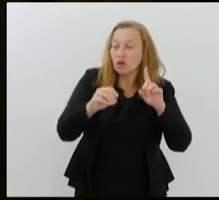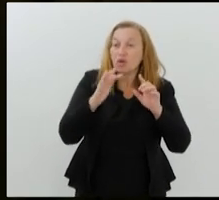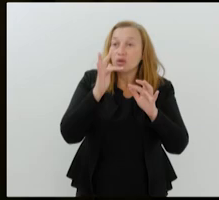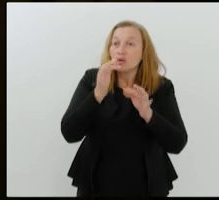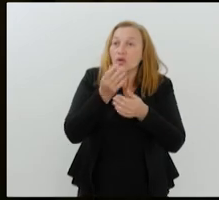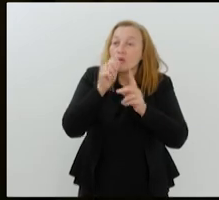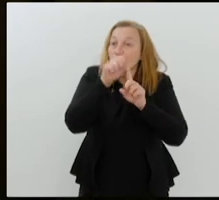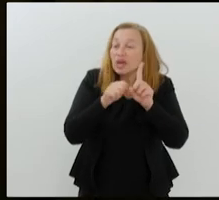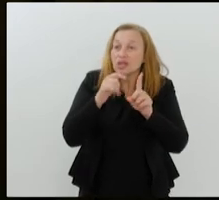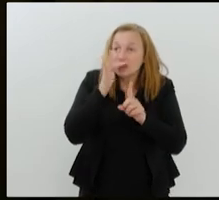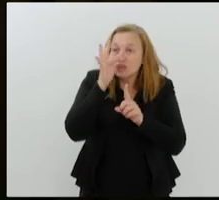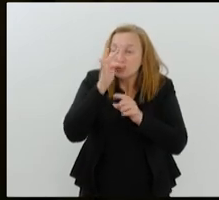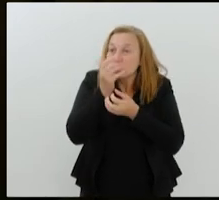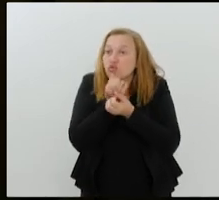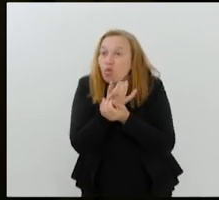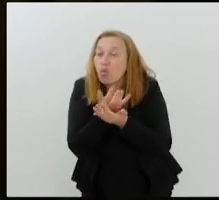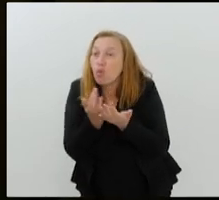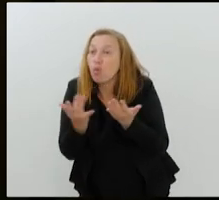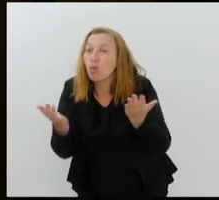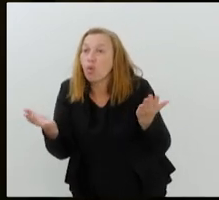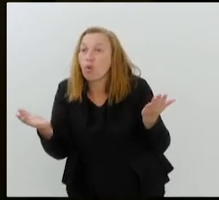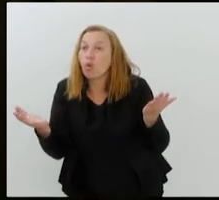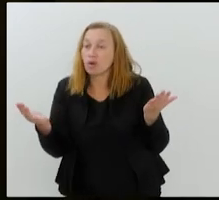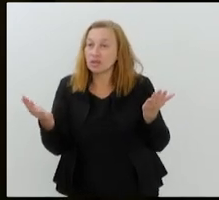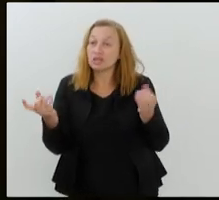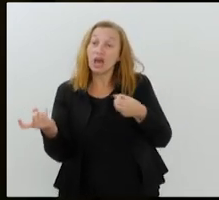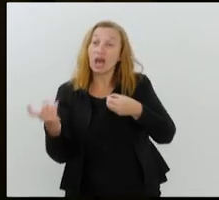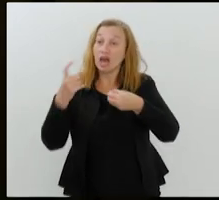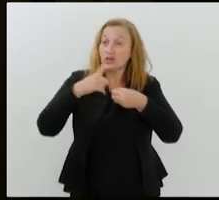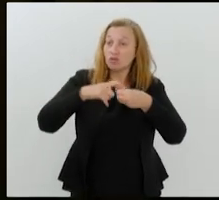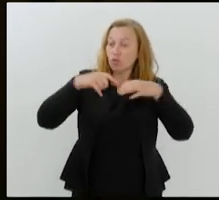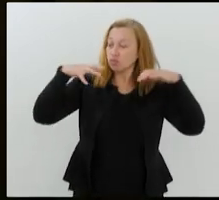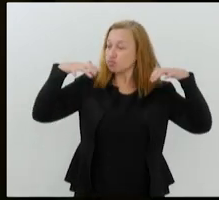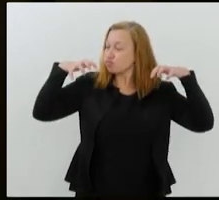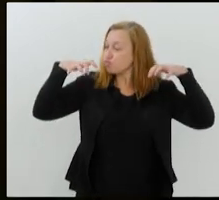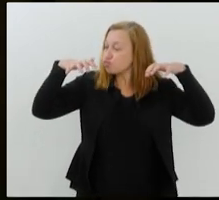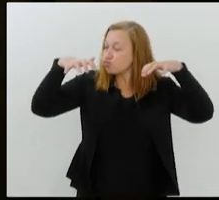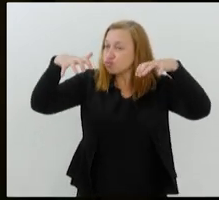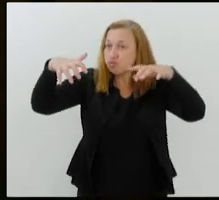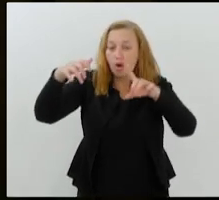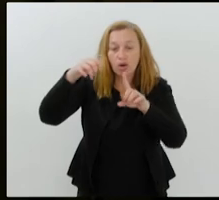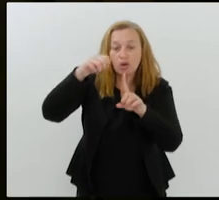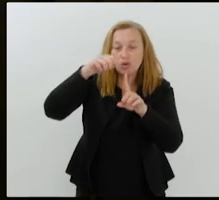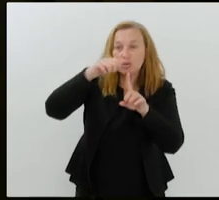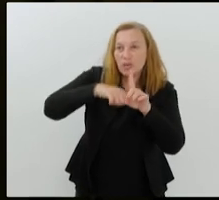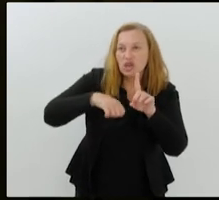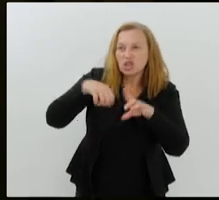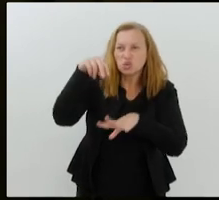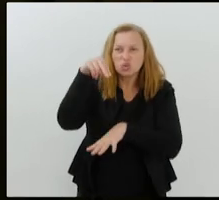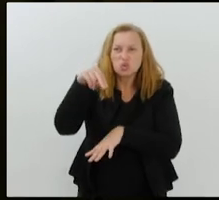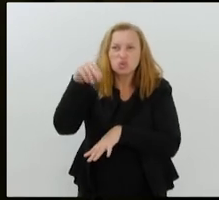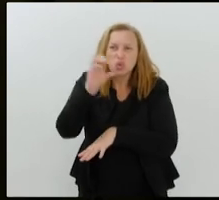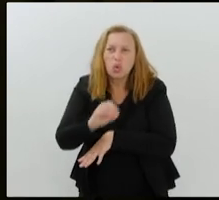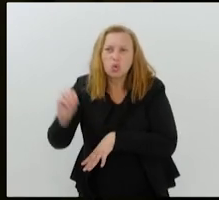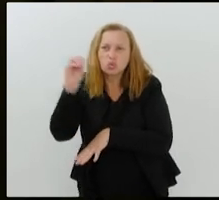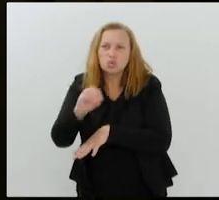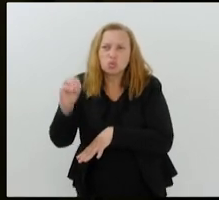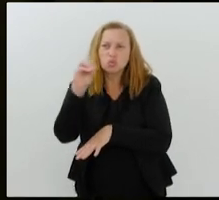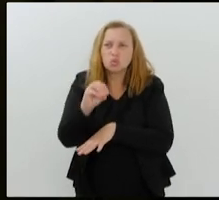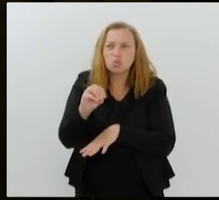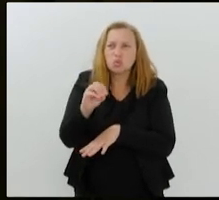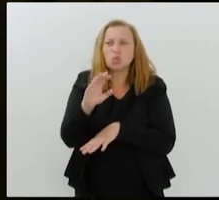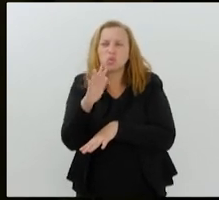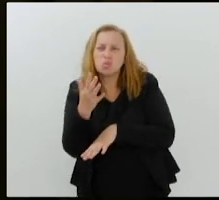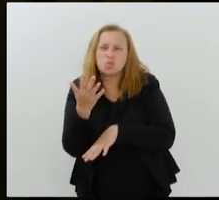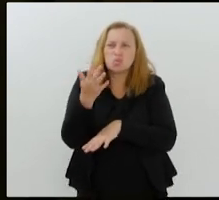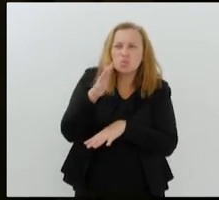Então, a expectativa que a gente tenha é a volta da chuva no meio de outubro, com uma chuva próxima da média, até